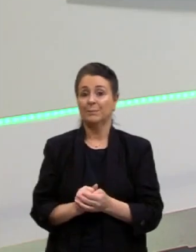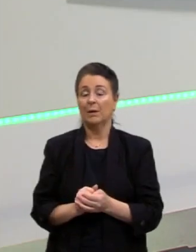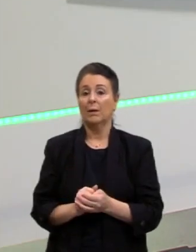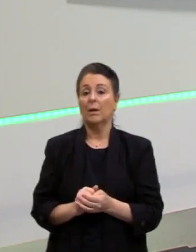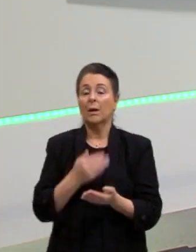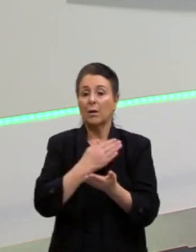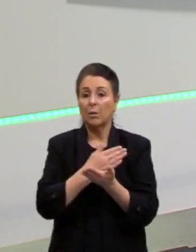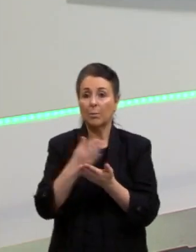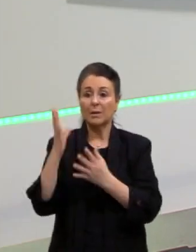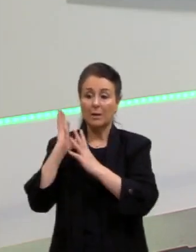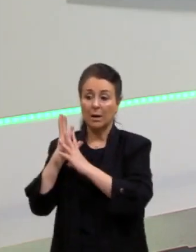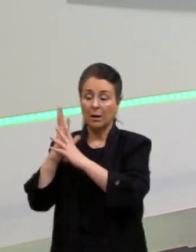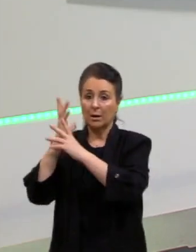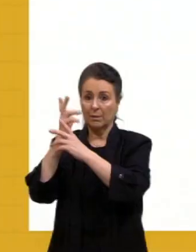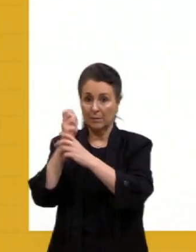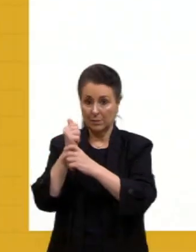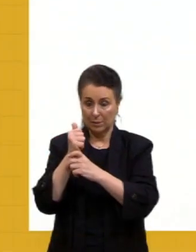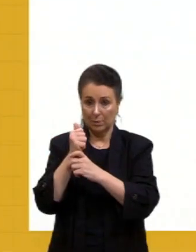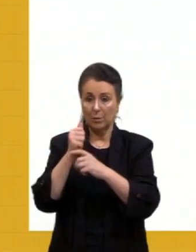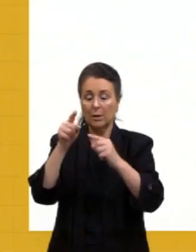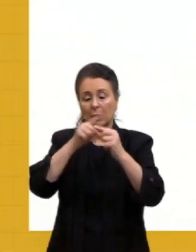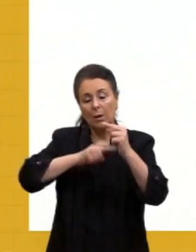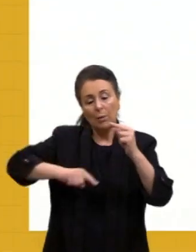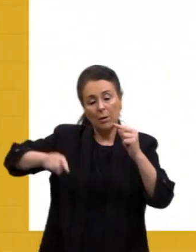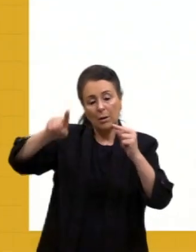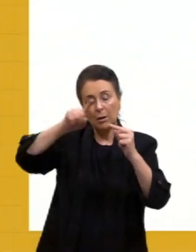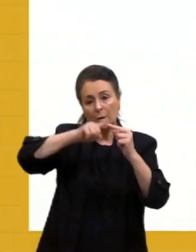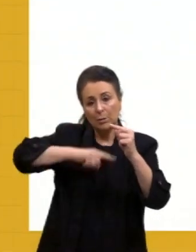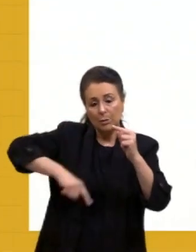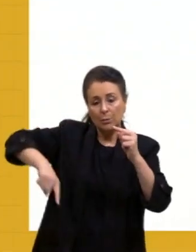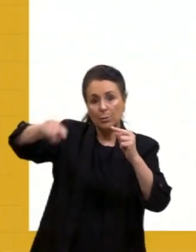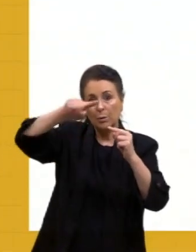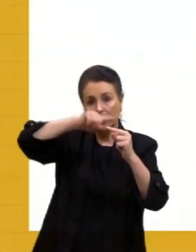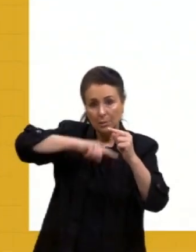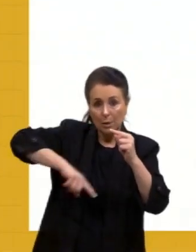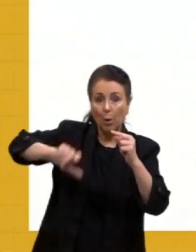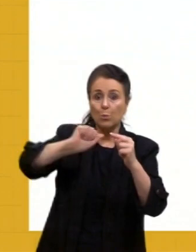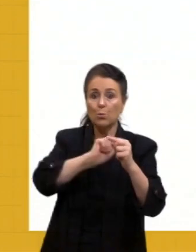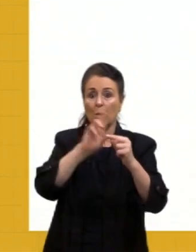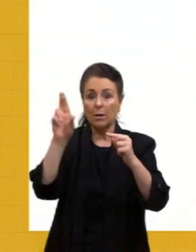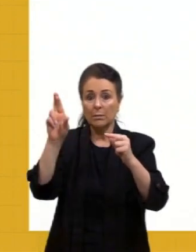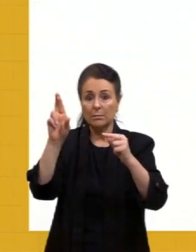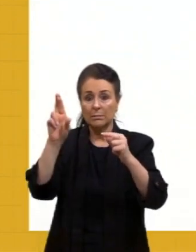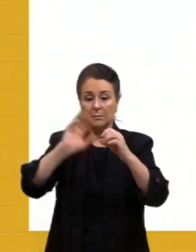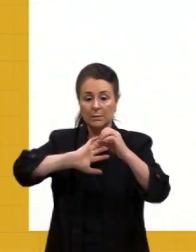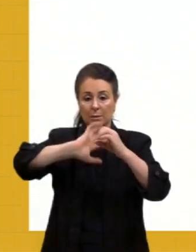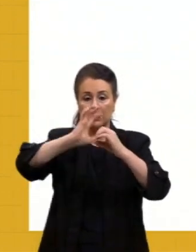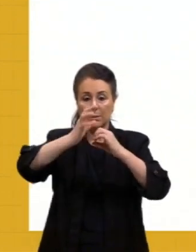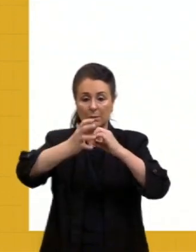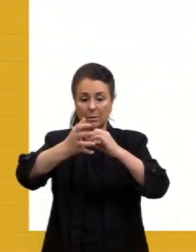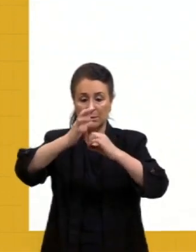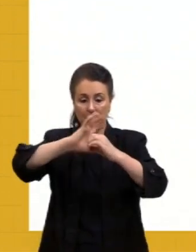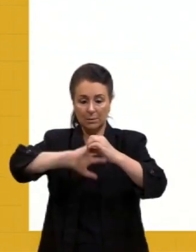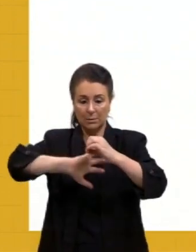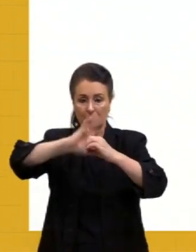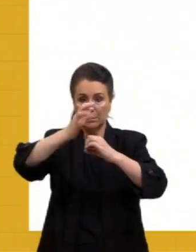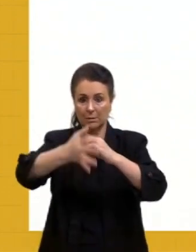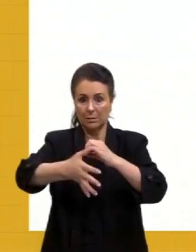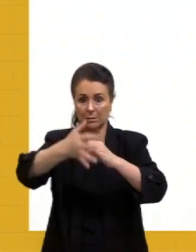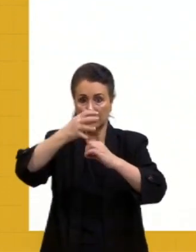nós entramos na circulação geral da atmosfera, agorizada, que é o que nos rege a